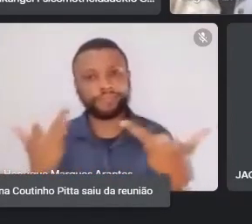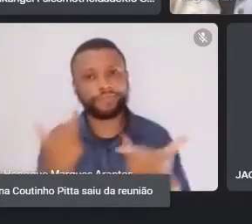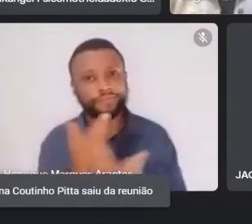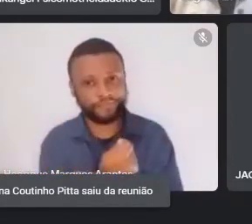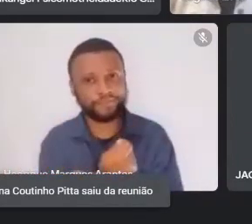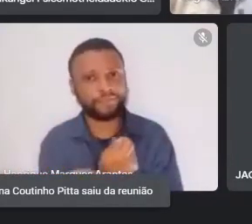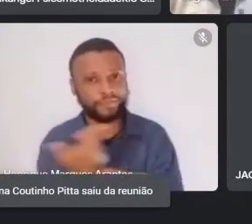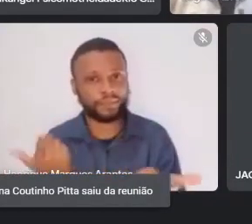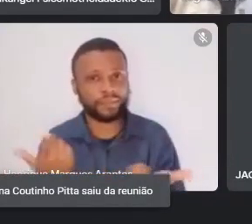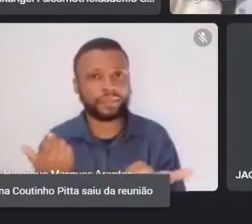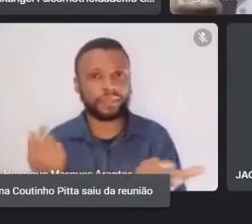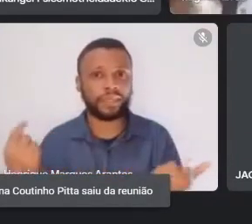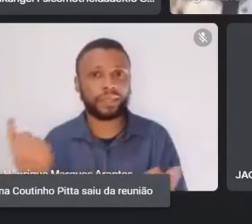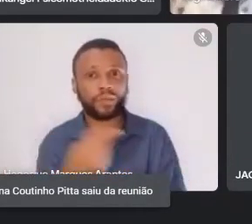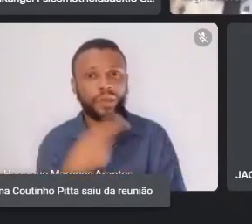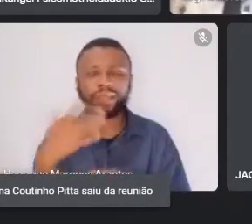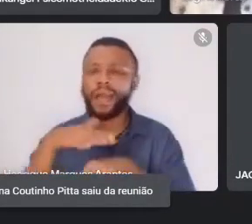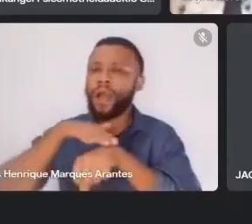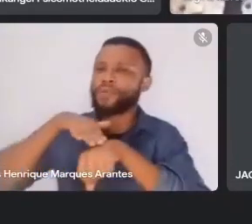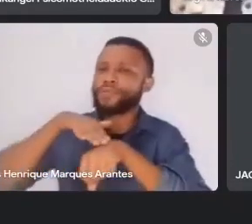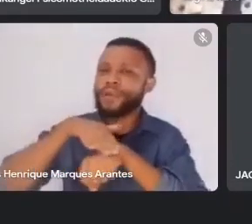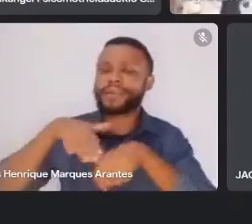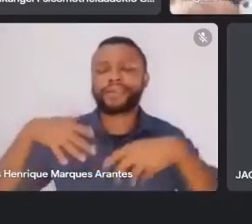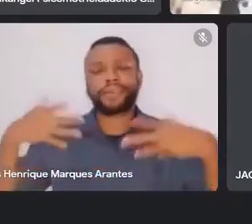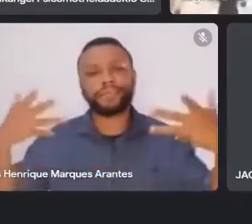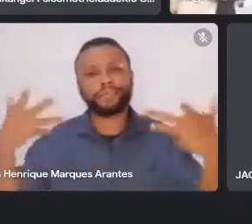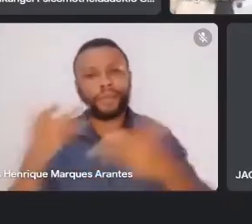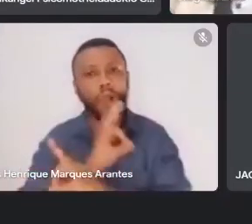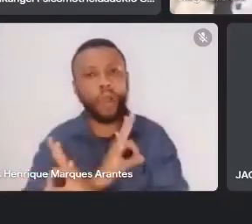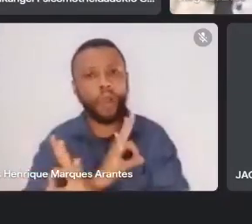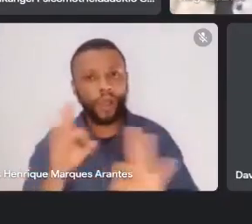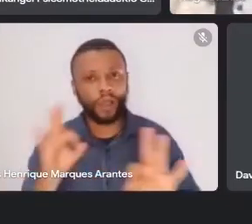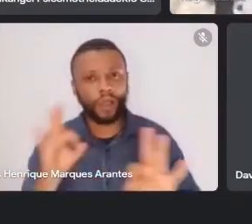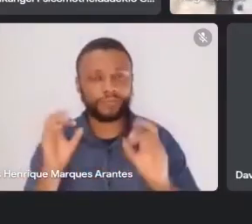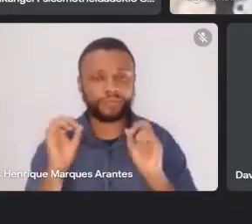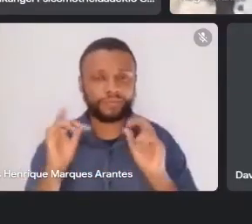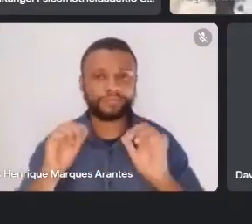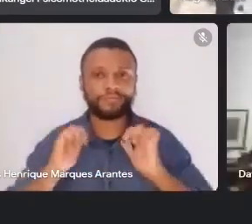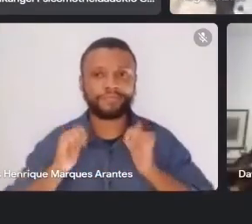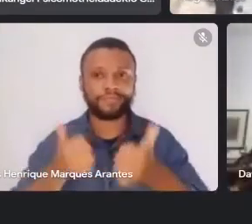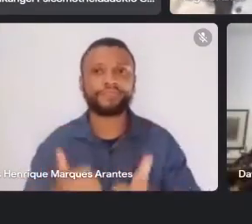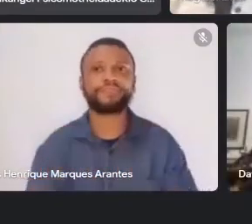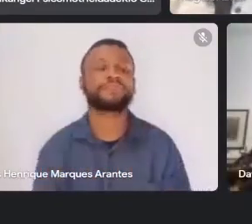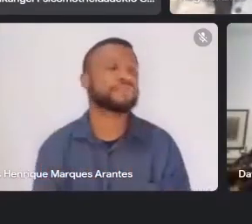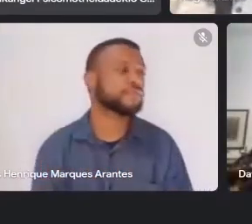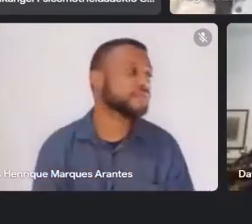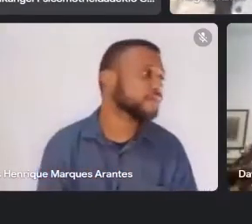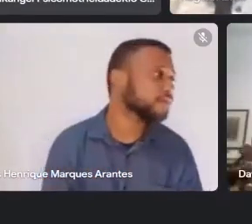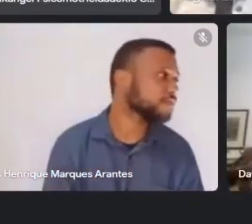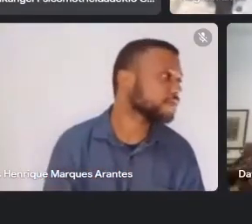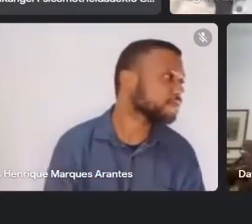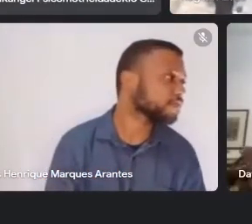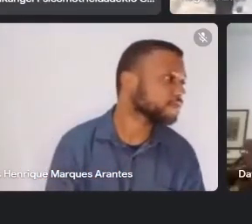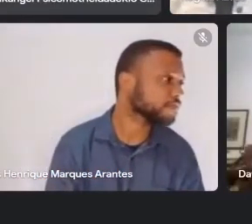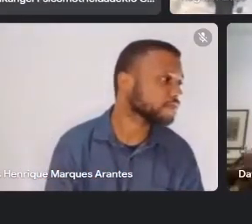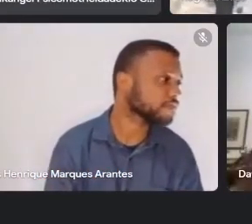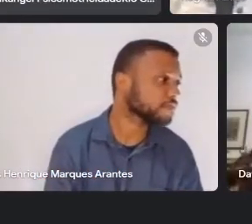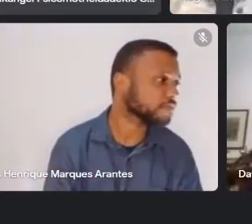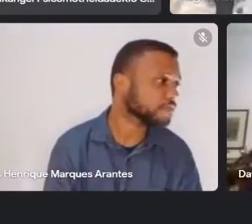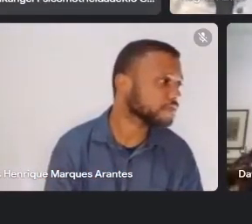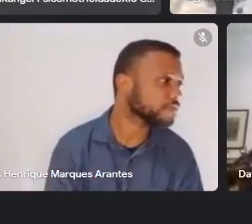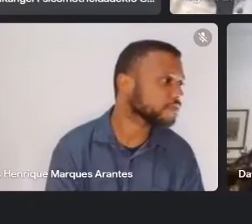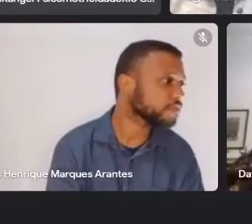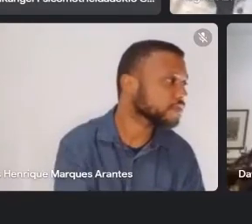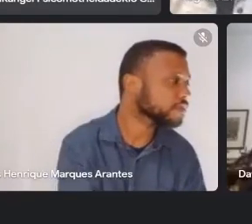essa nossa conversa maravilhosa. Gente, vamos lá. Eu vou ter que compartilhar. Não sei se eu consigo compartilhar a tela inteira.